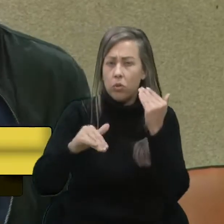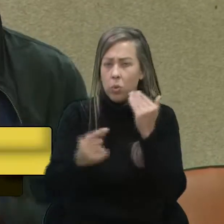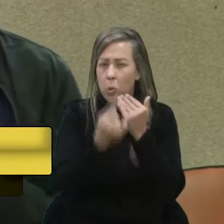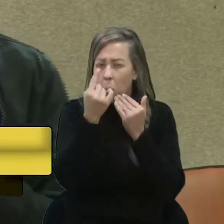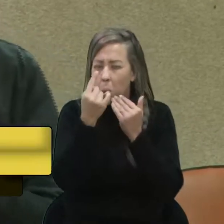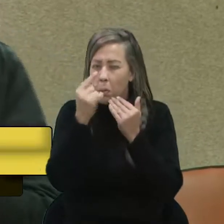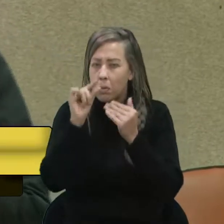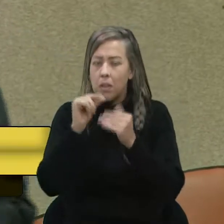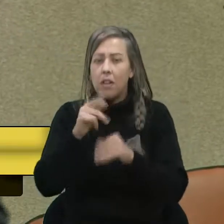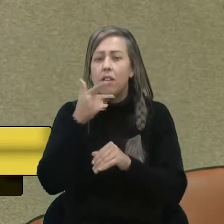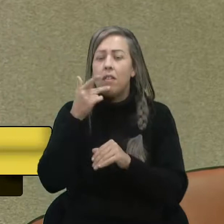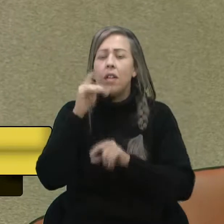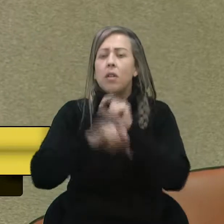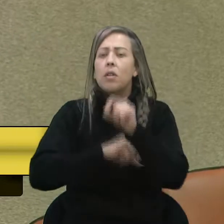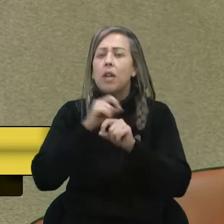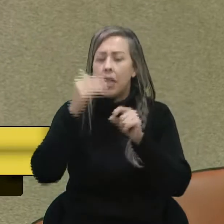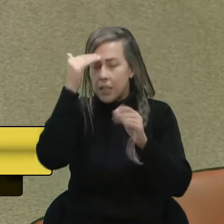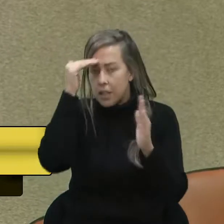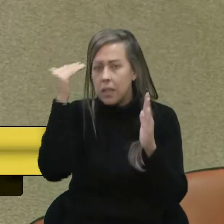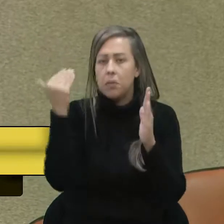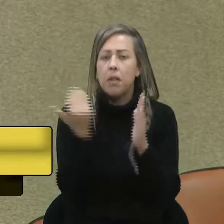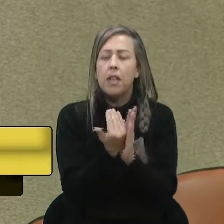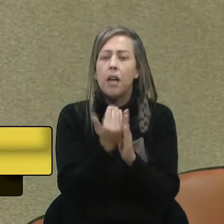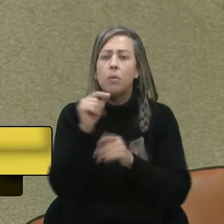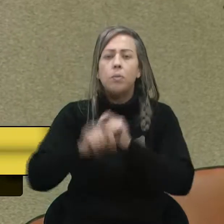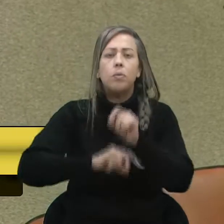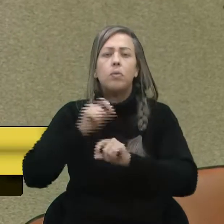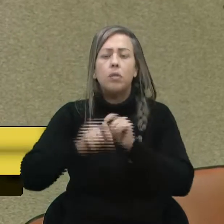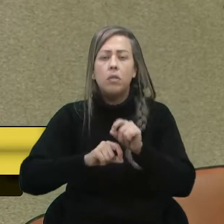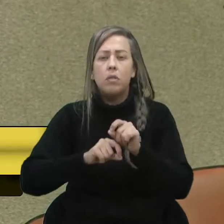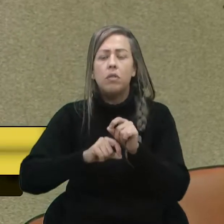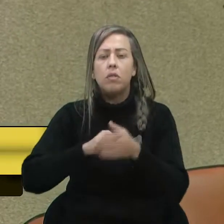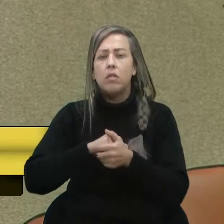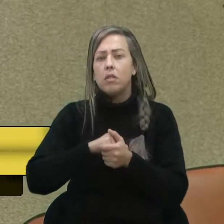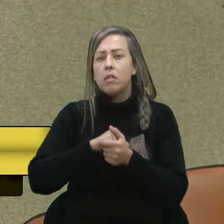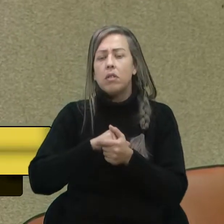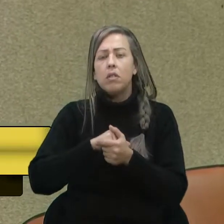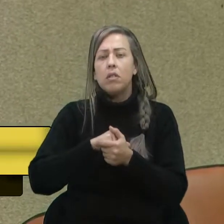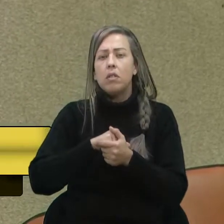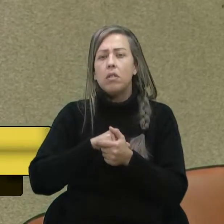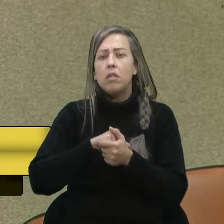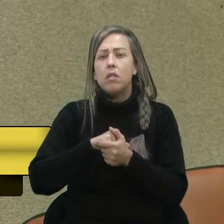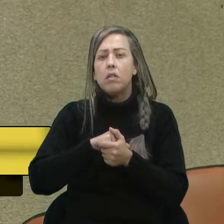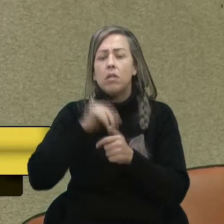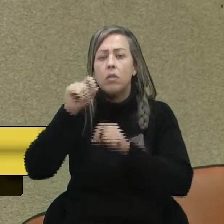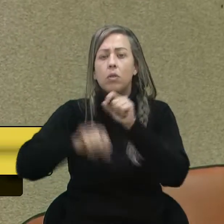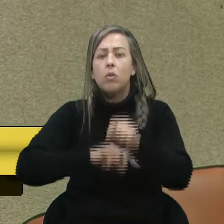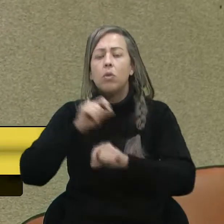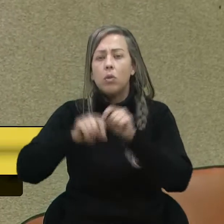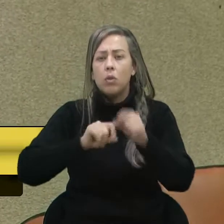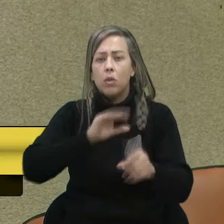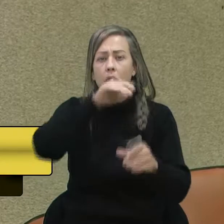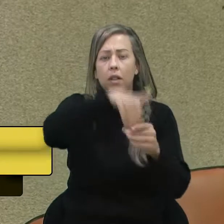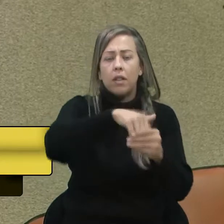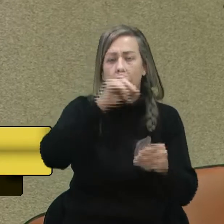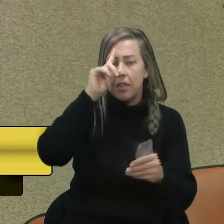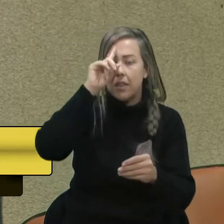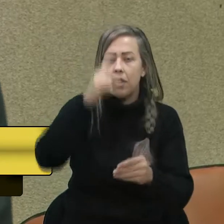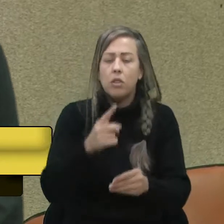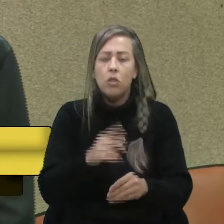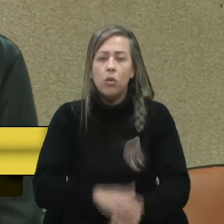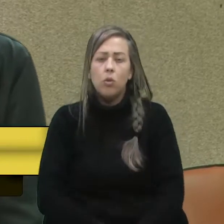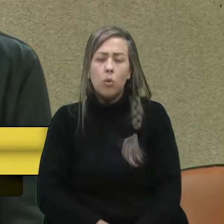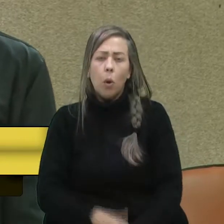pedacinho. Quando o senhor diz que tem que respeitar a questão do que o eleito decidiu. Bom,